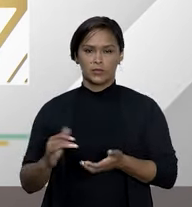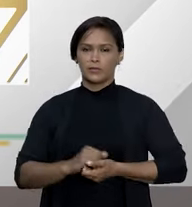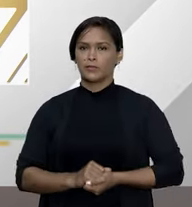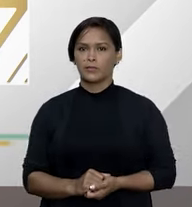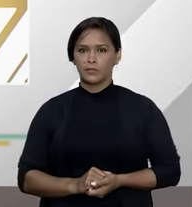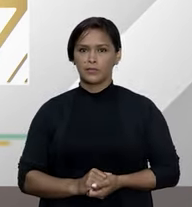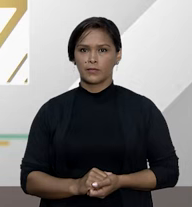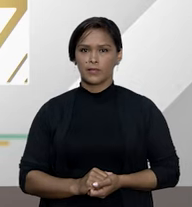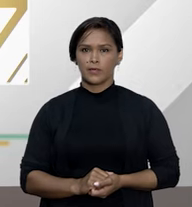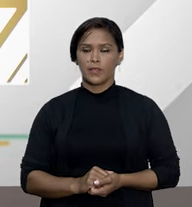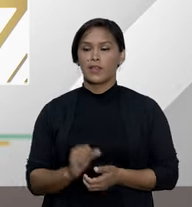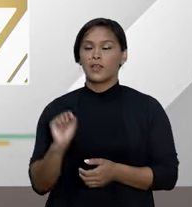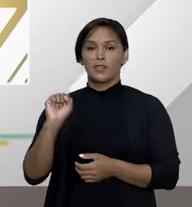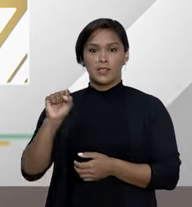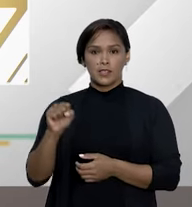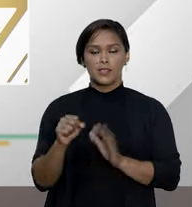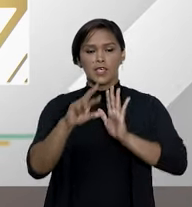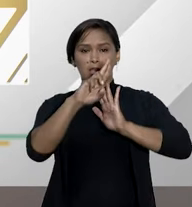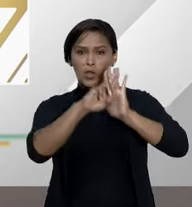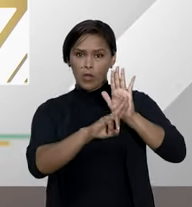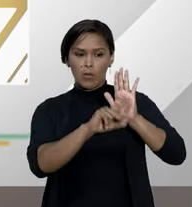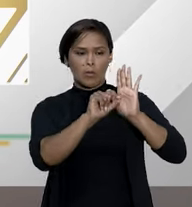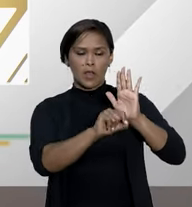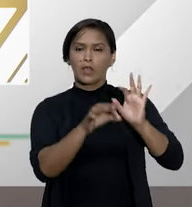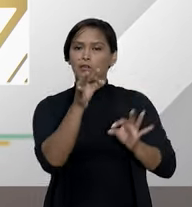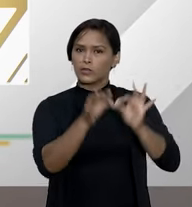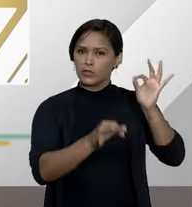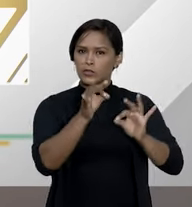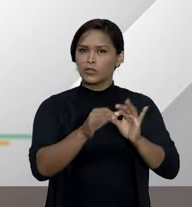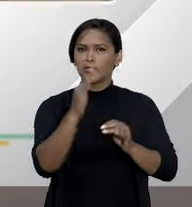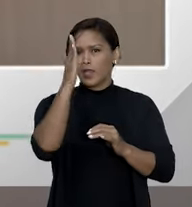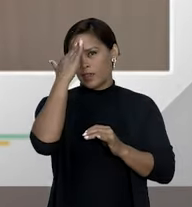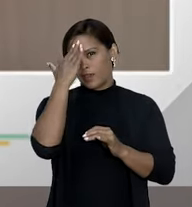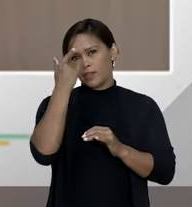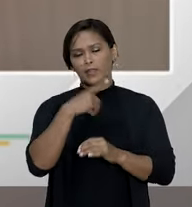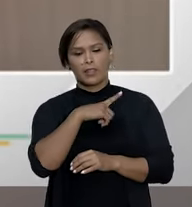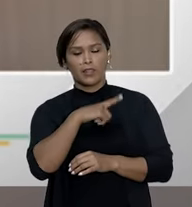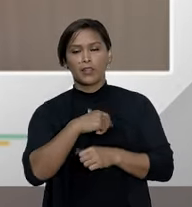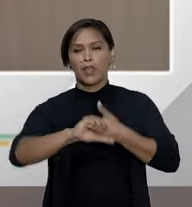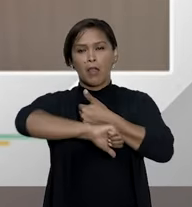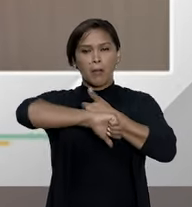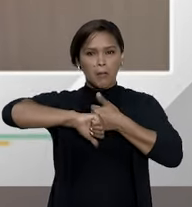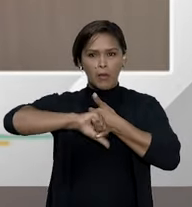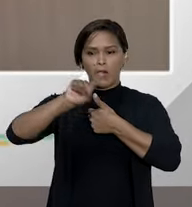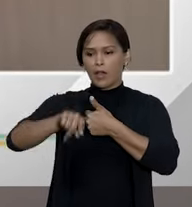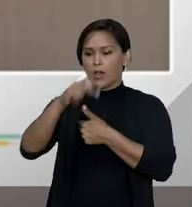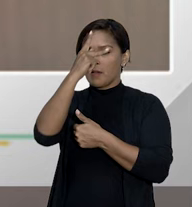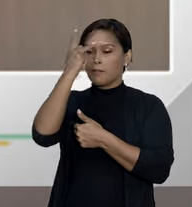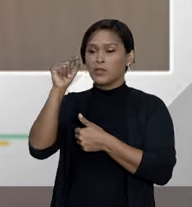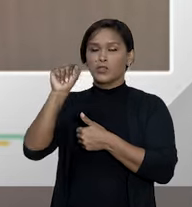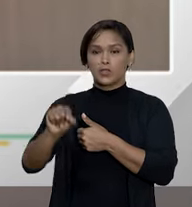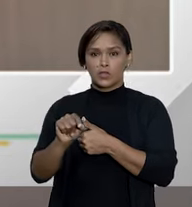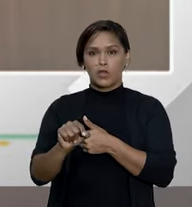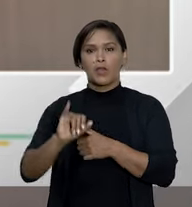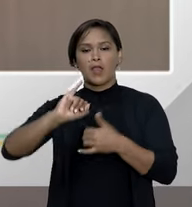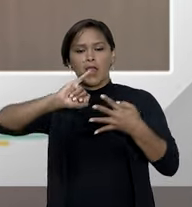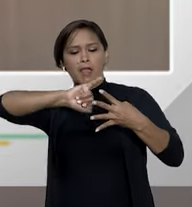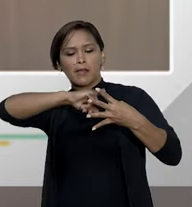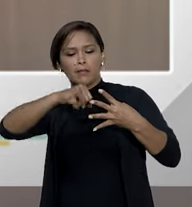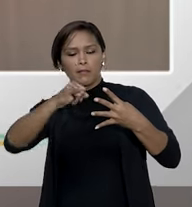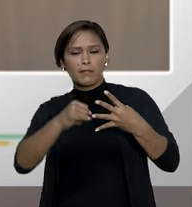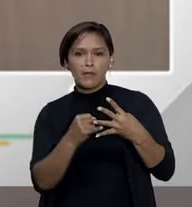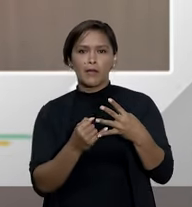realmente como regra o judiciário reconhece a existência do dano moral nas hipóteses de